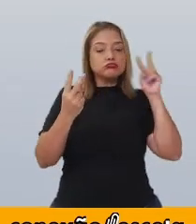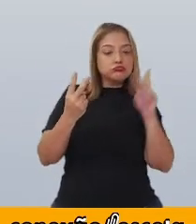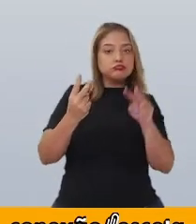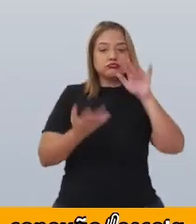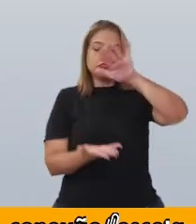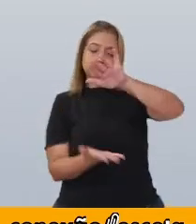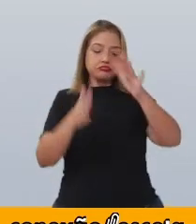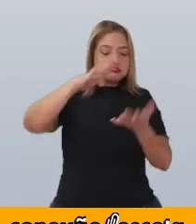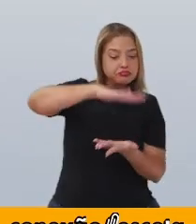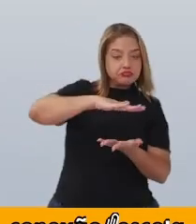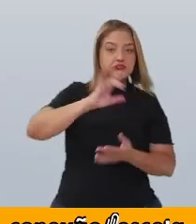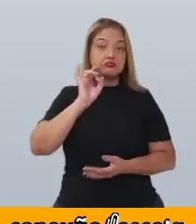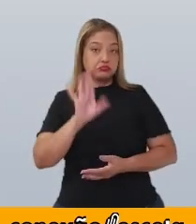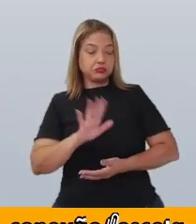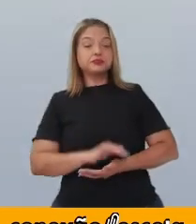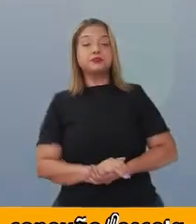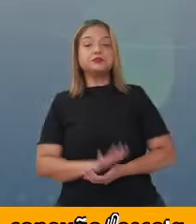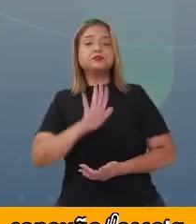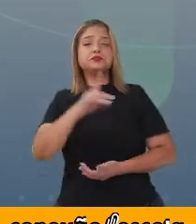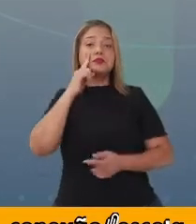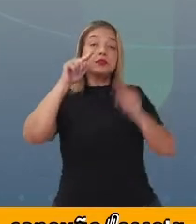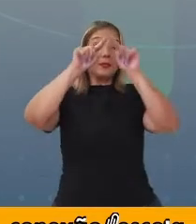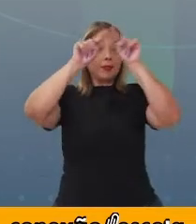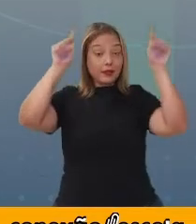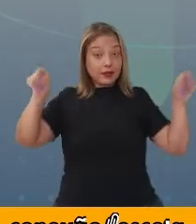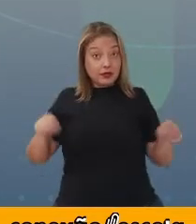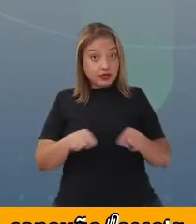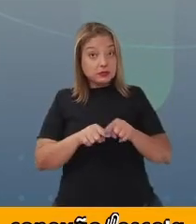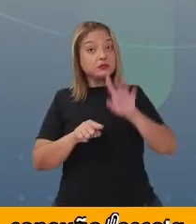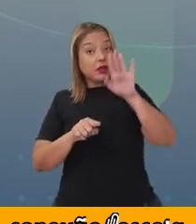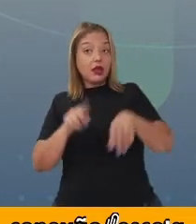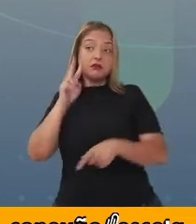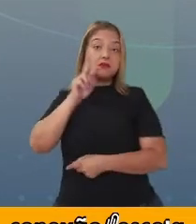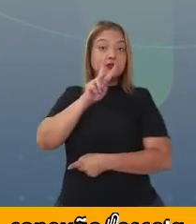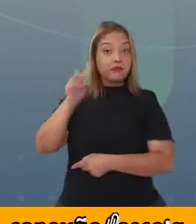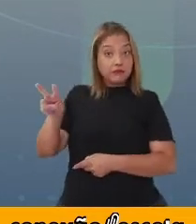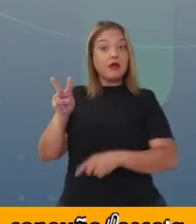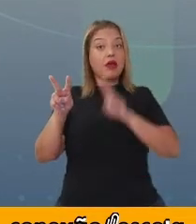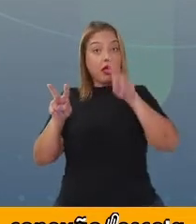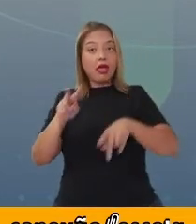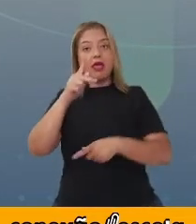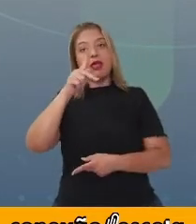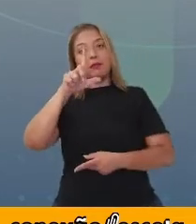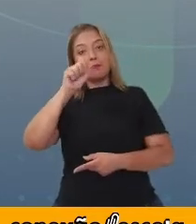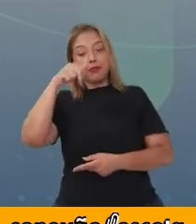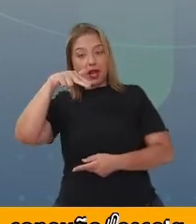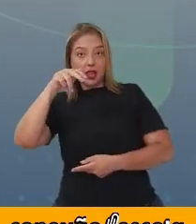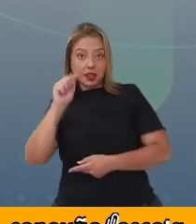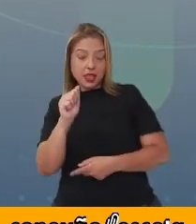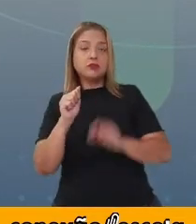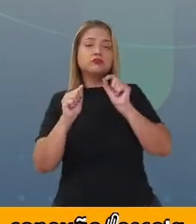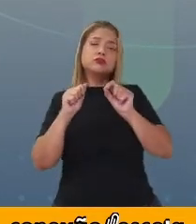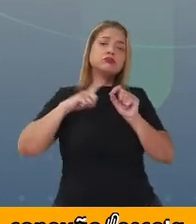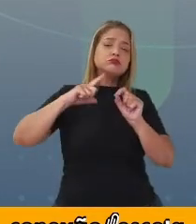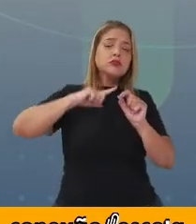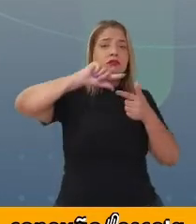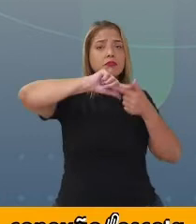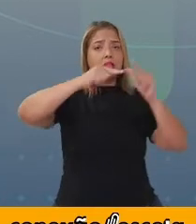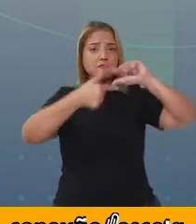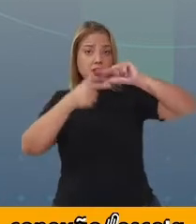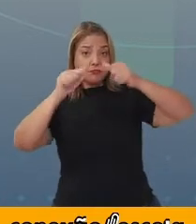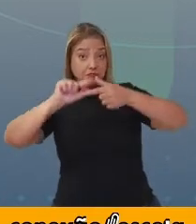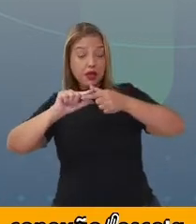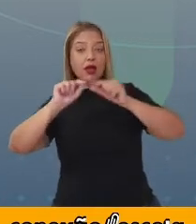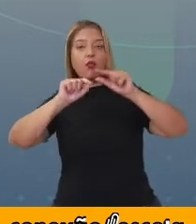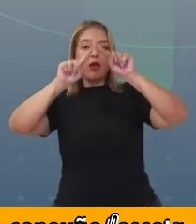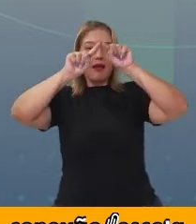O círculo, por exemplo, é um exemplo de uma figura plana. É uma forma geométrica plana,